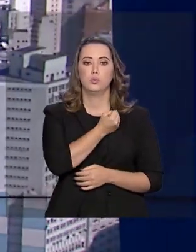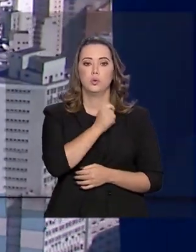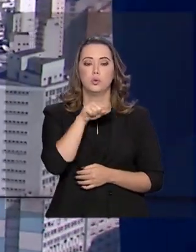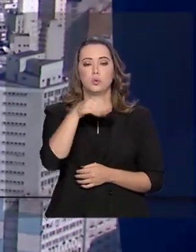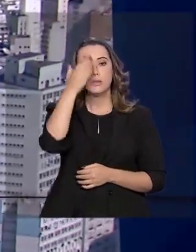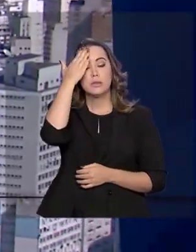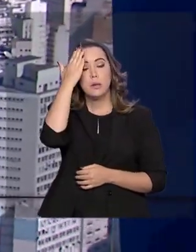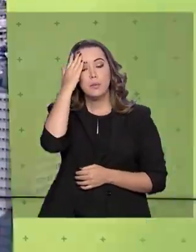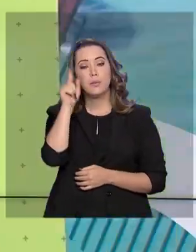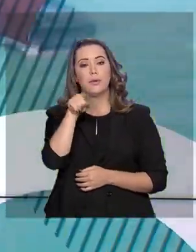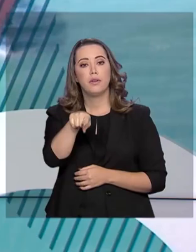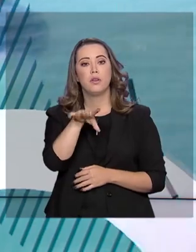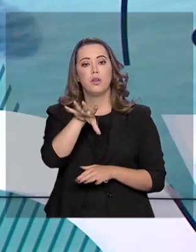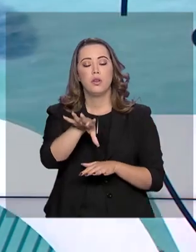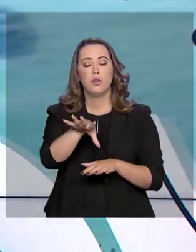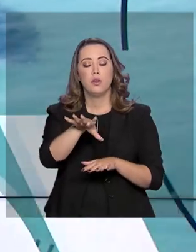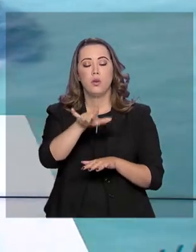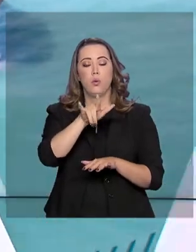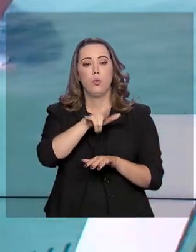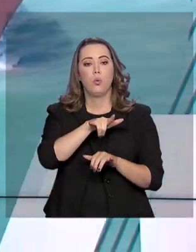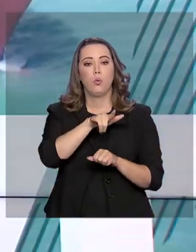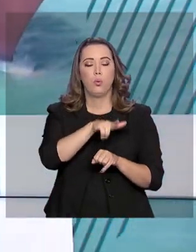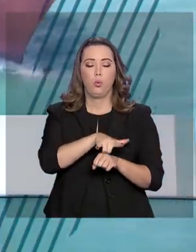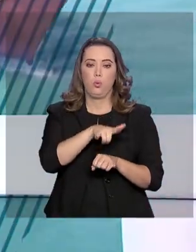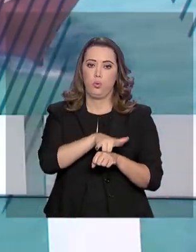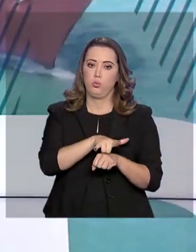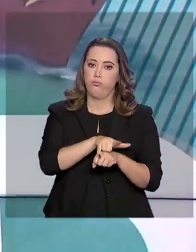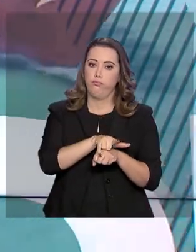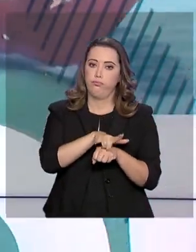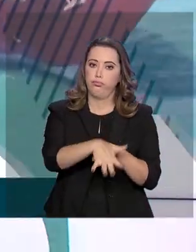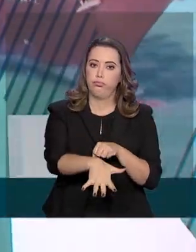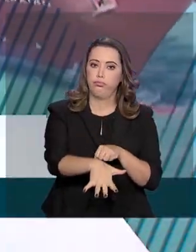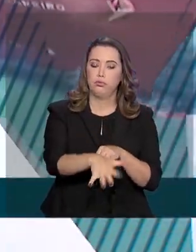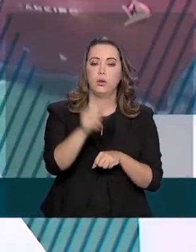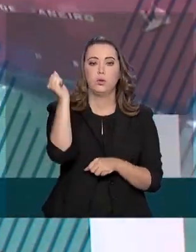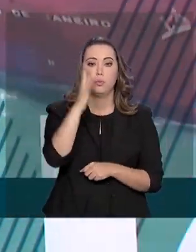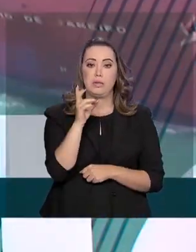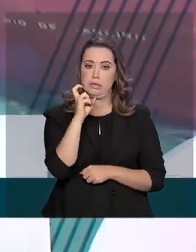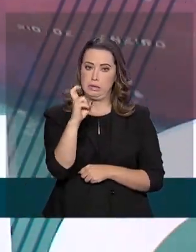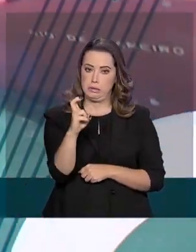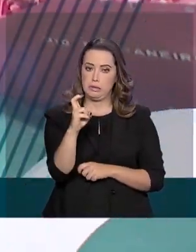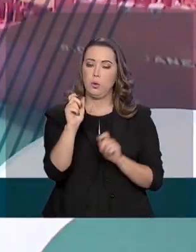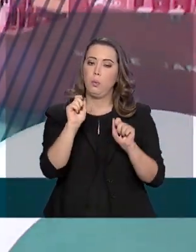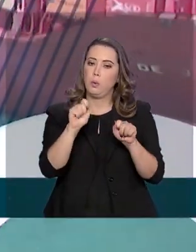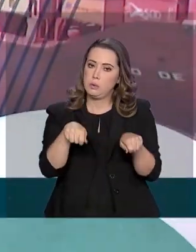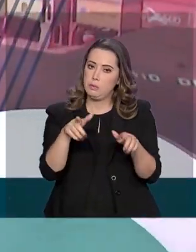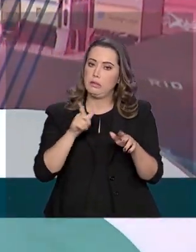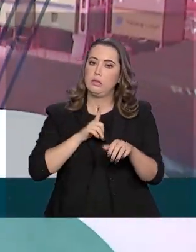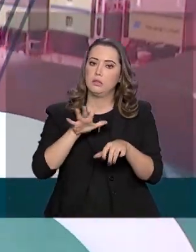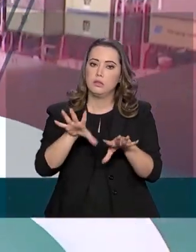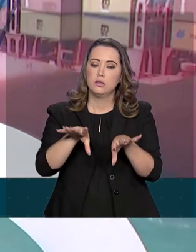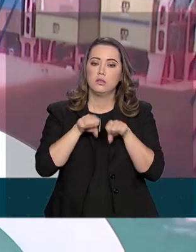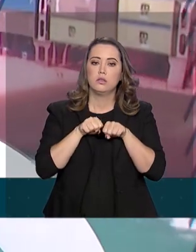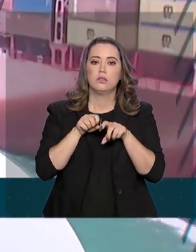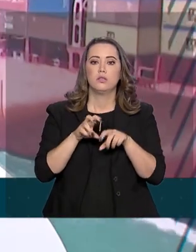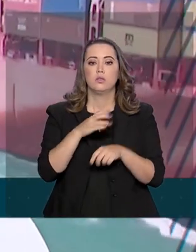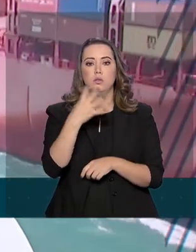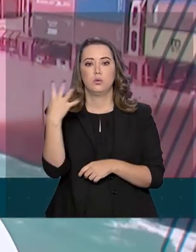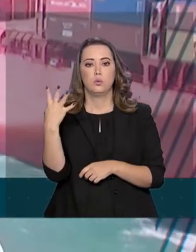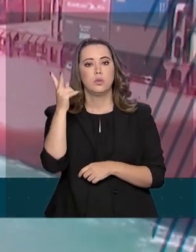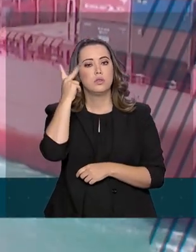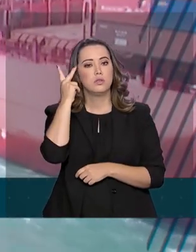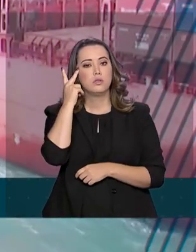Epidemiológico sobre o Covid-19 no Brasil. São cinco casos suspeitos, quatro no Estado de São Paulo e um no Rio Grande do Sul.